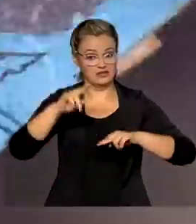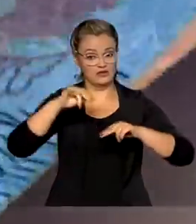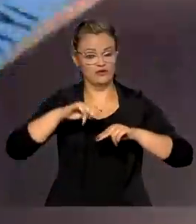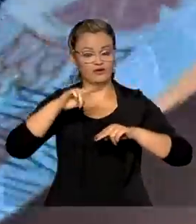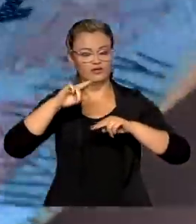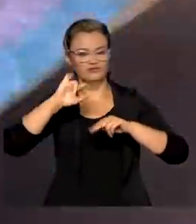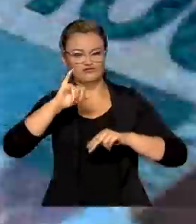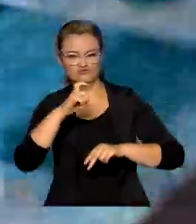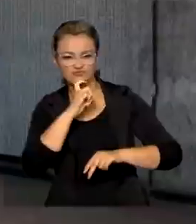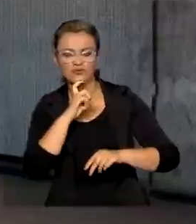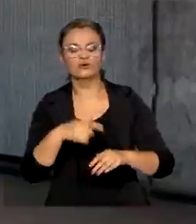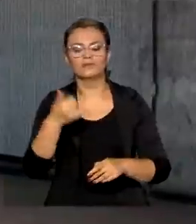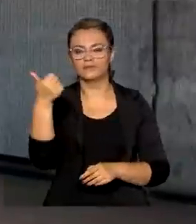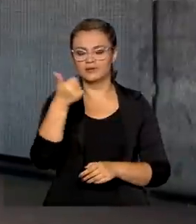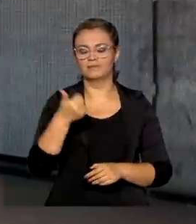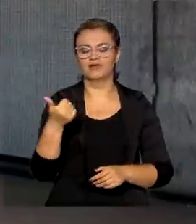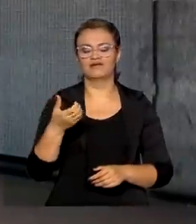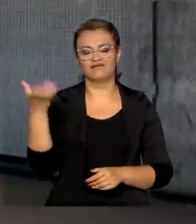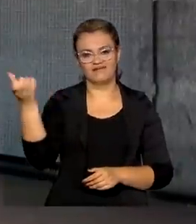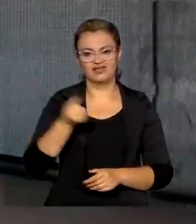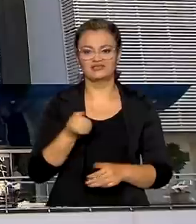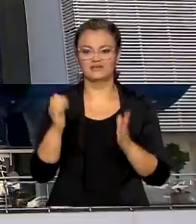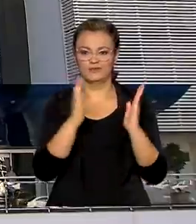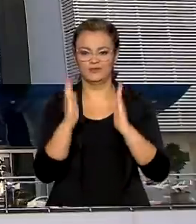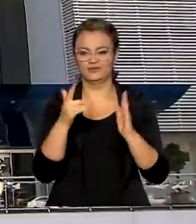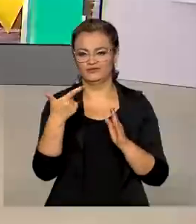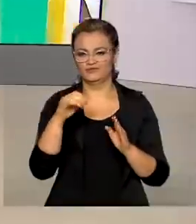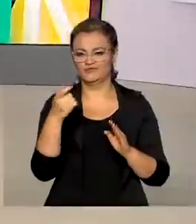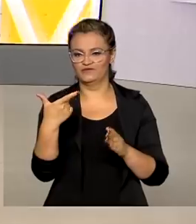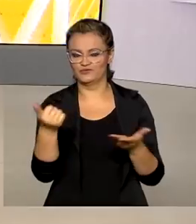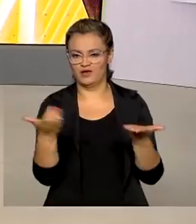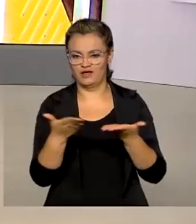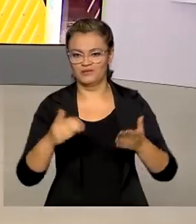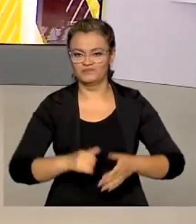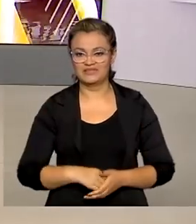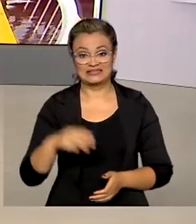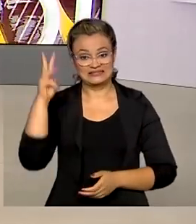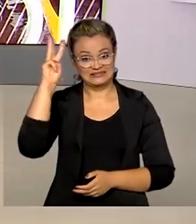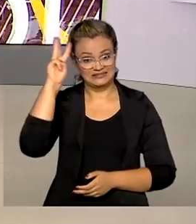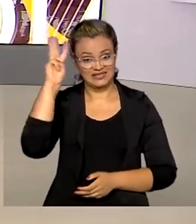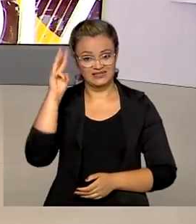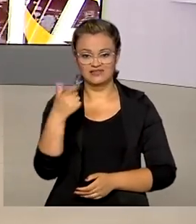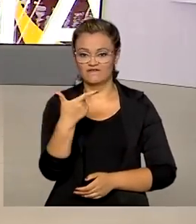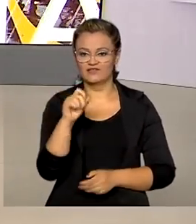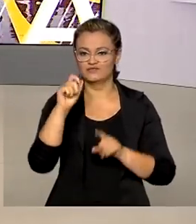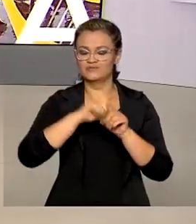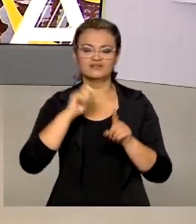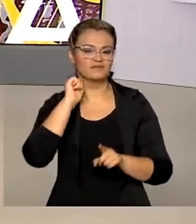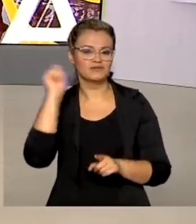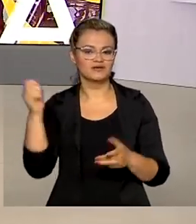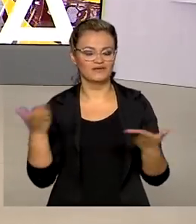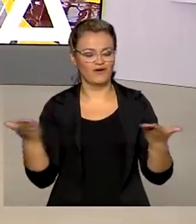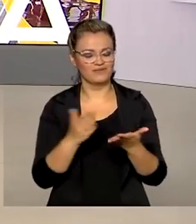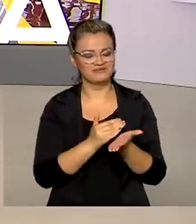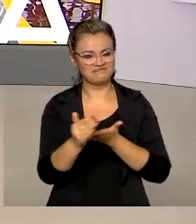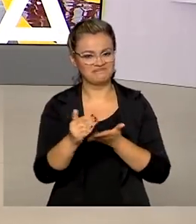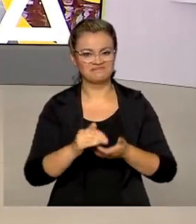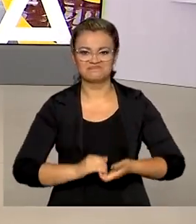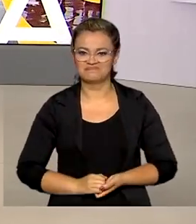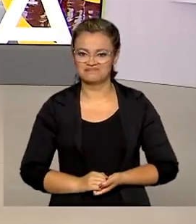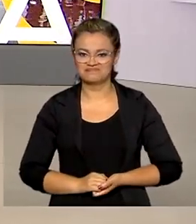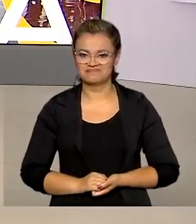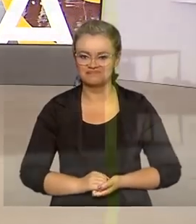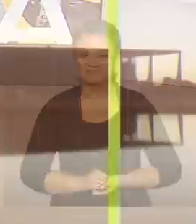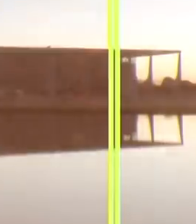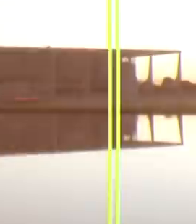hoje a primeira parcela do Auxílio Emergencial de 2021. Terça-feira, 20 de abril, o Brasil em Dia está no